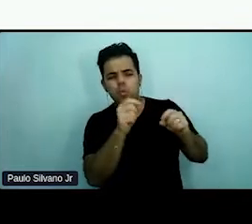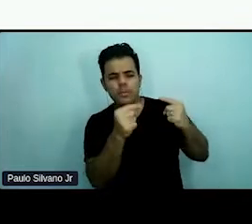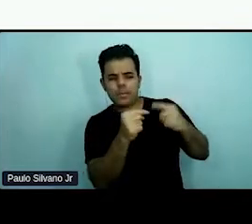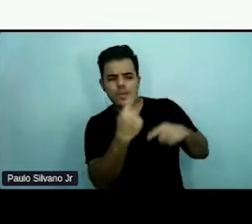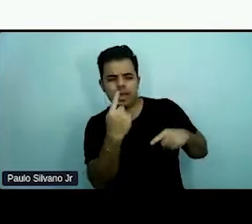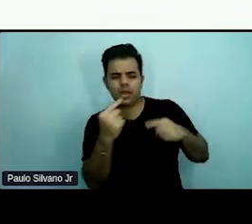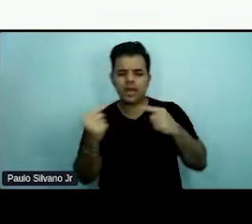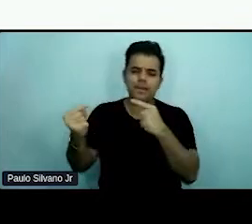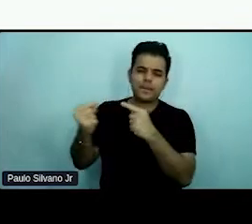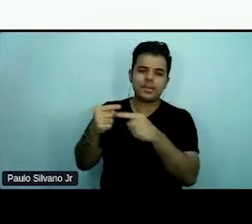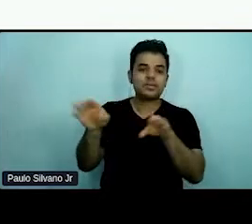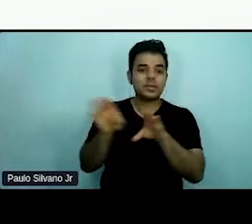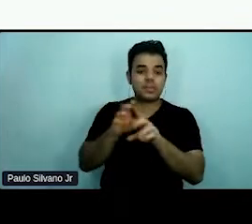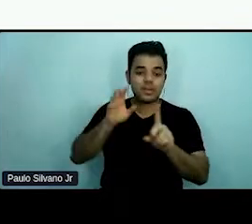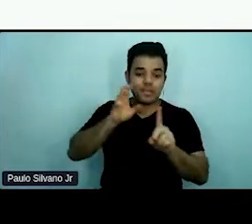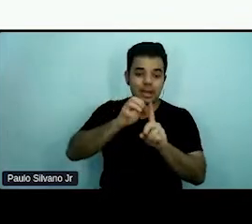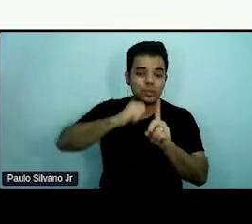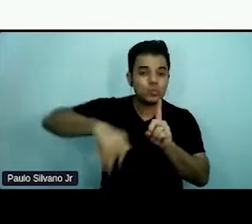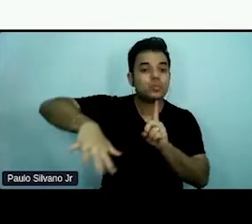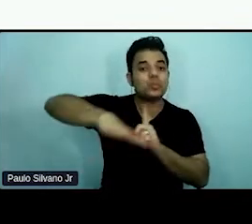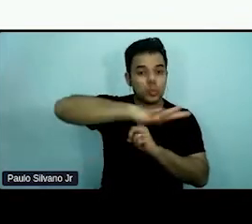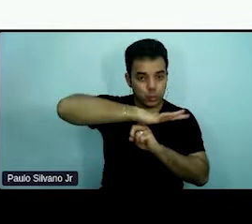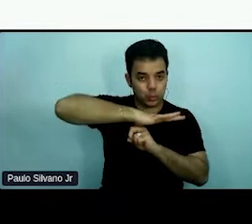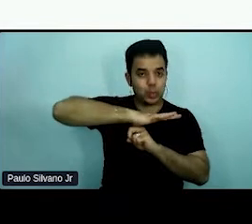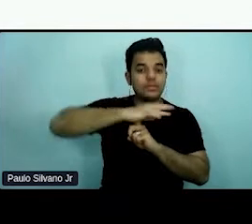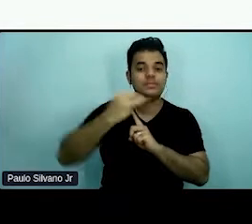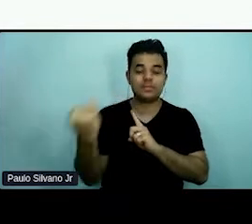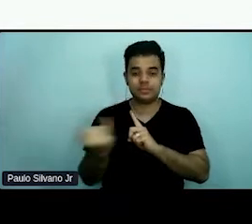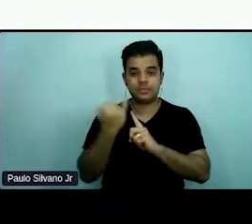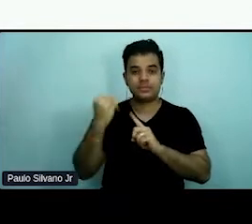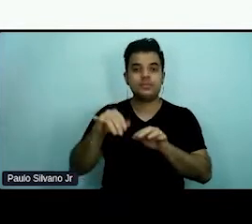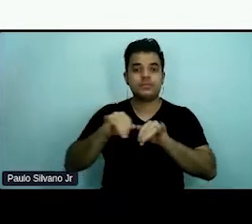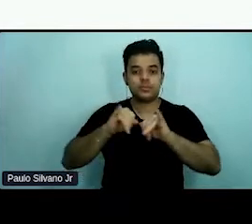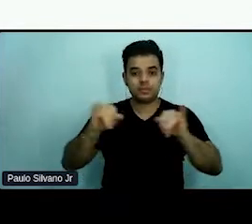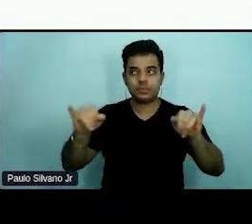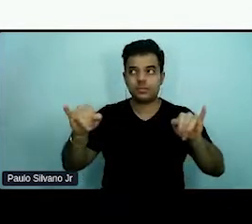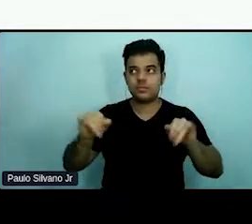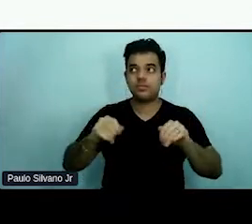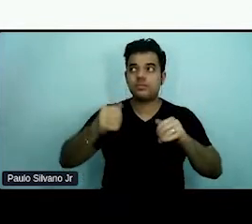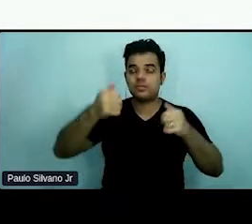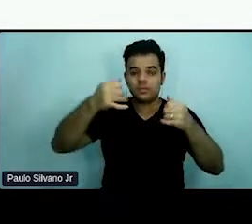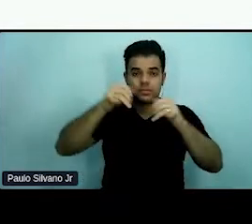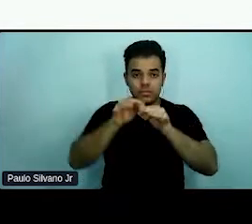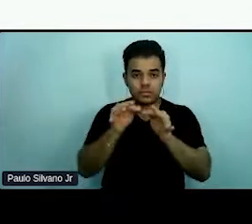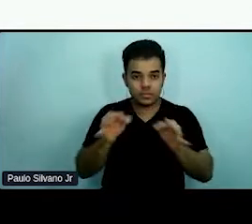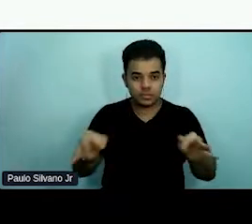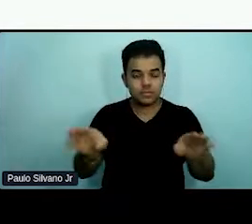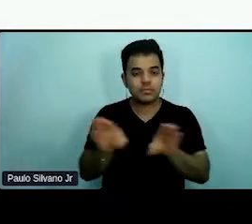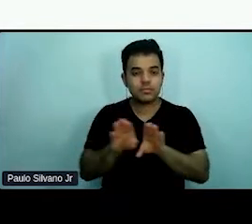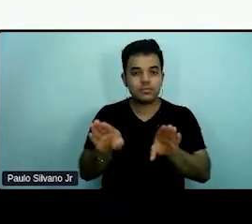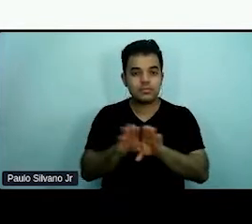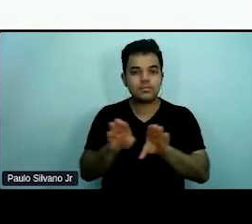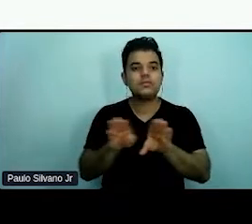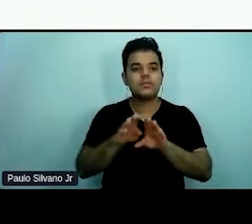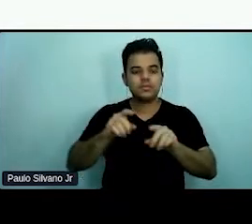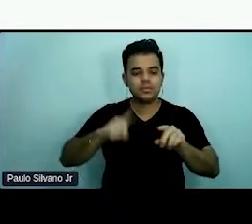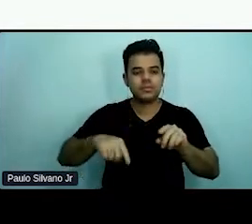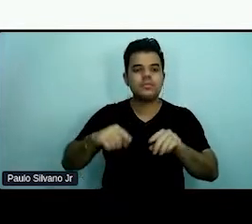O impacto social, a importância de promover a linguagem simples como uma questão de cidadania.